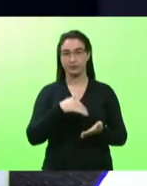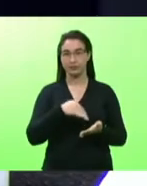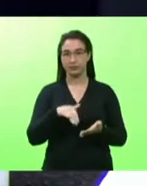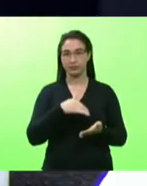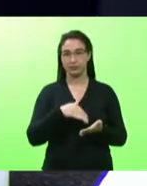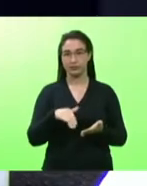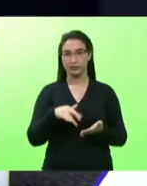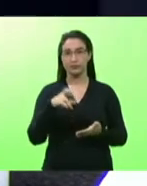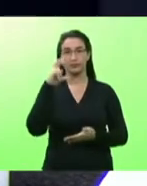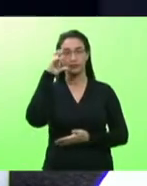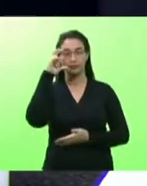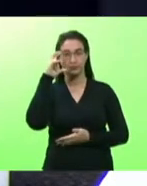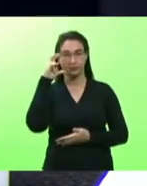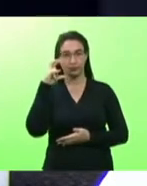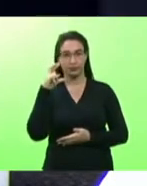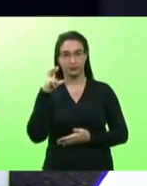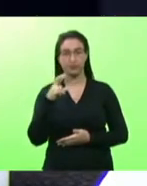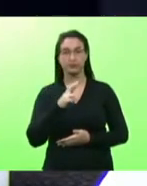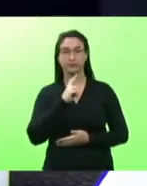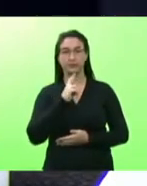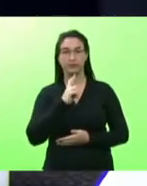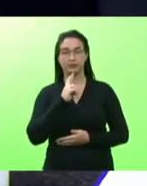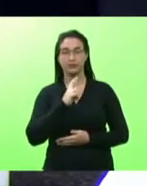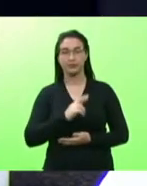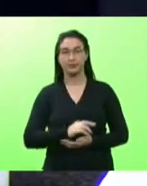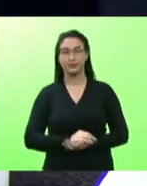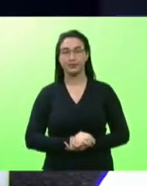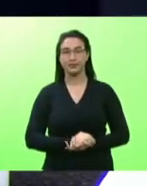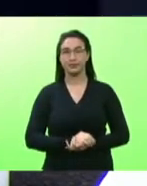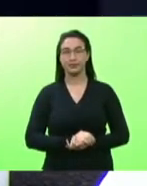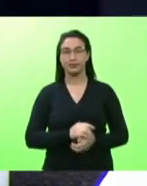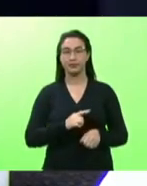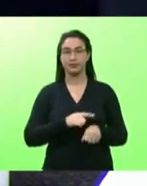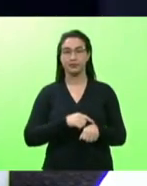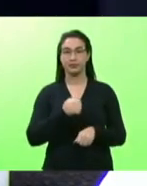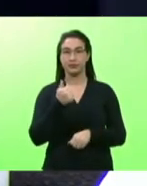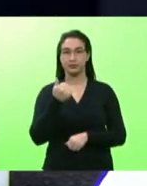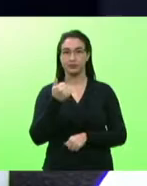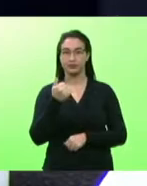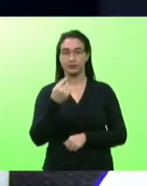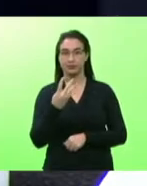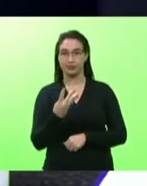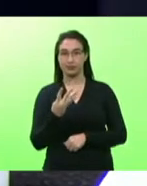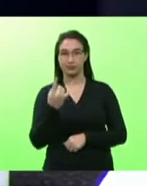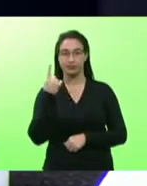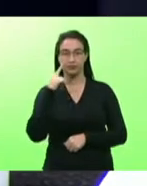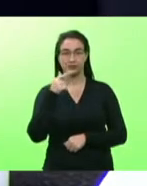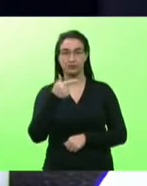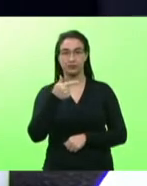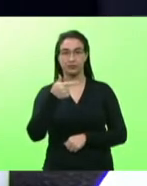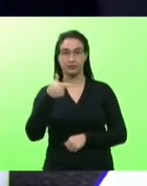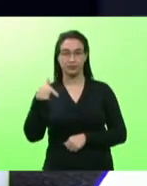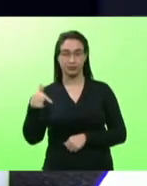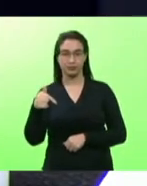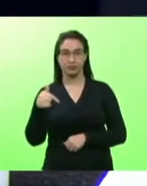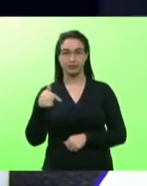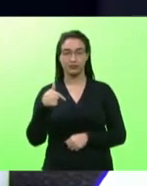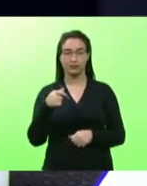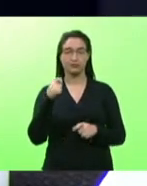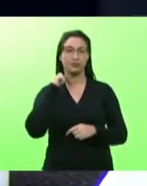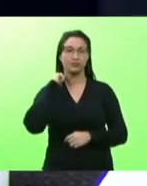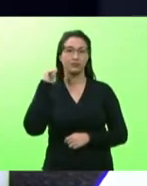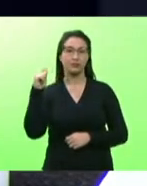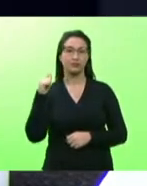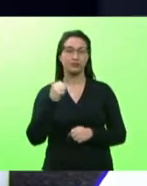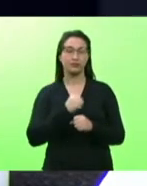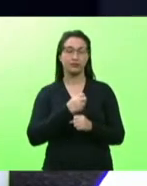deputado Ricardo Alba e Rodrigo Minotto. Às 14 horas do dia 27 do mês de abril do ano de 2021, nesta cidade